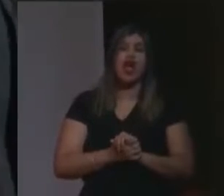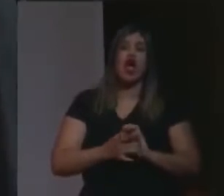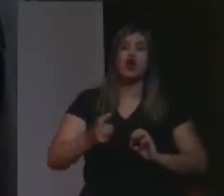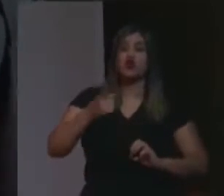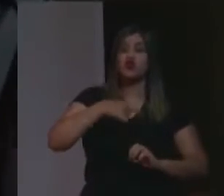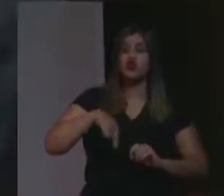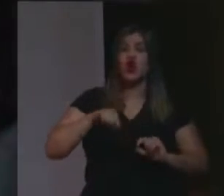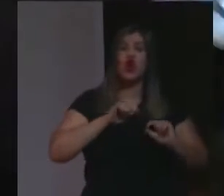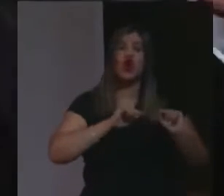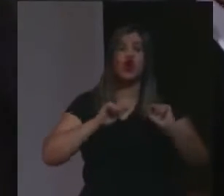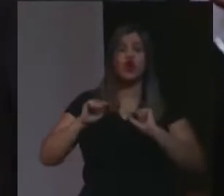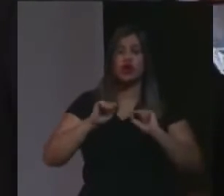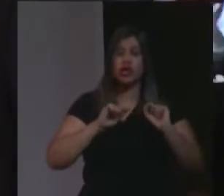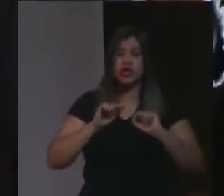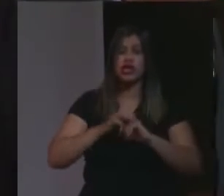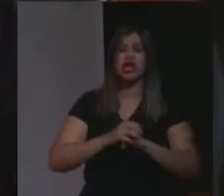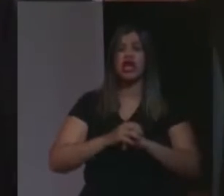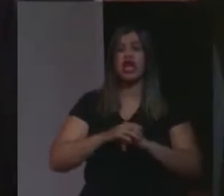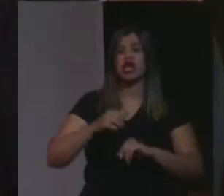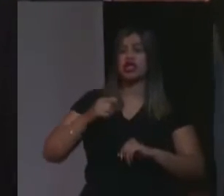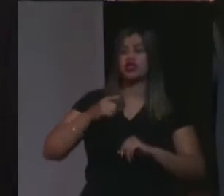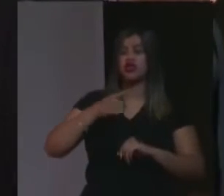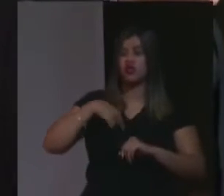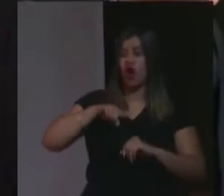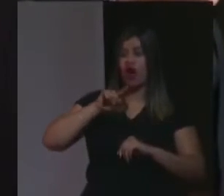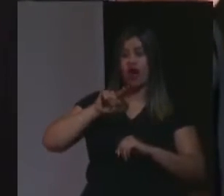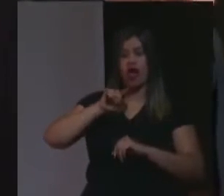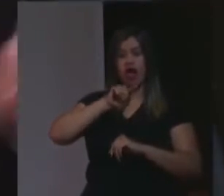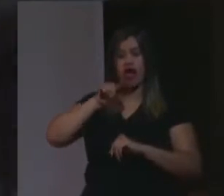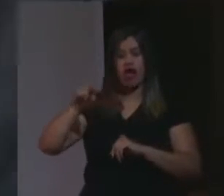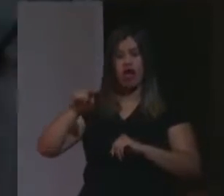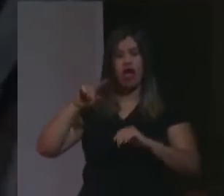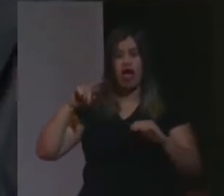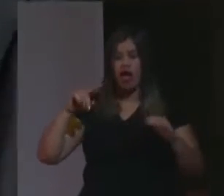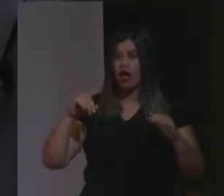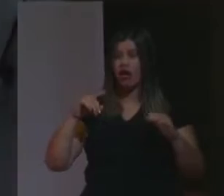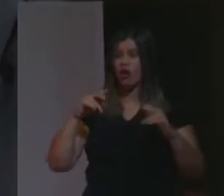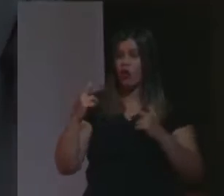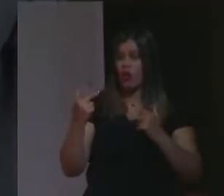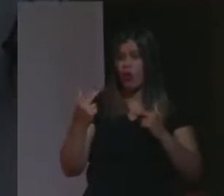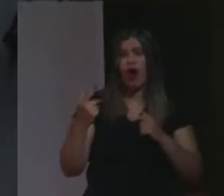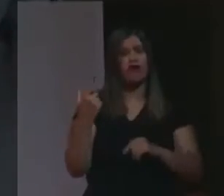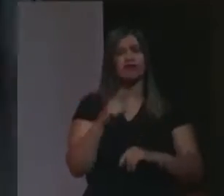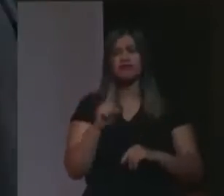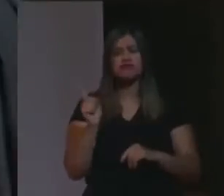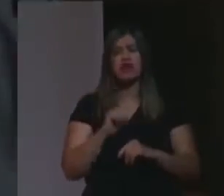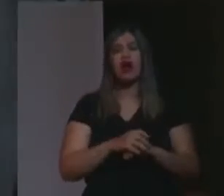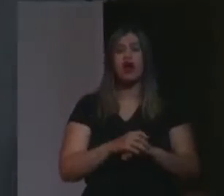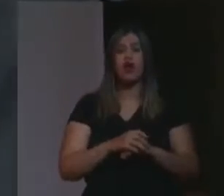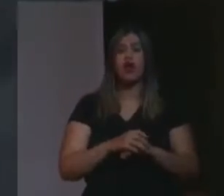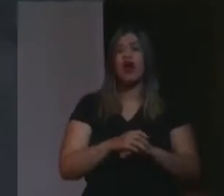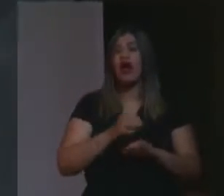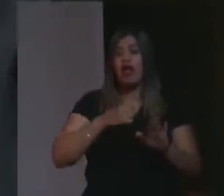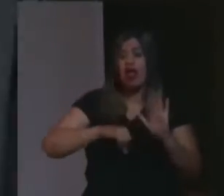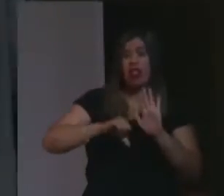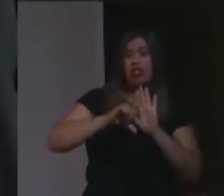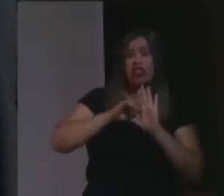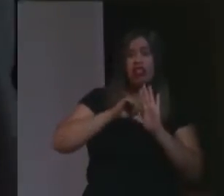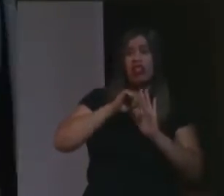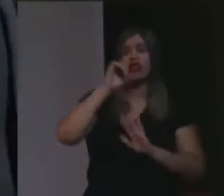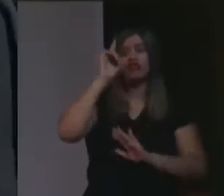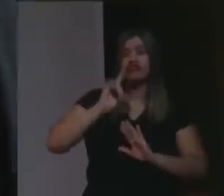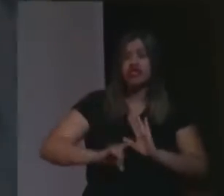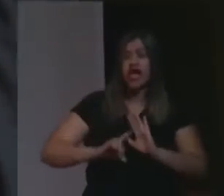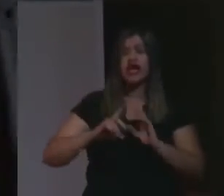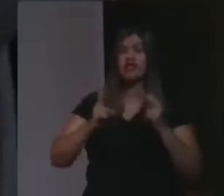nós não somos eles. De que nós não usamos o direito penal como vingança, de que nós não usamos o